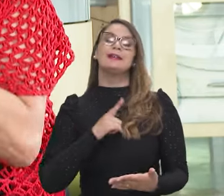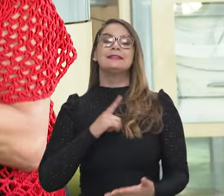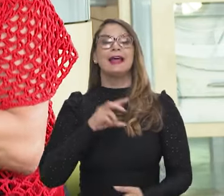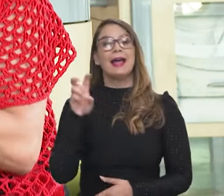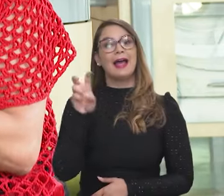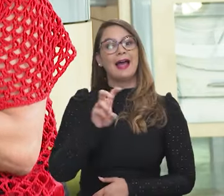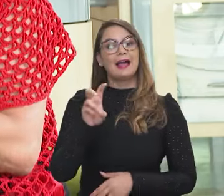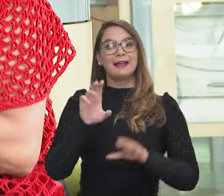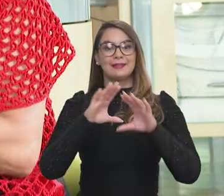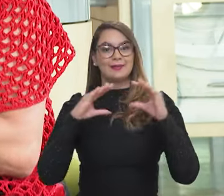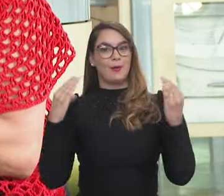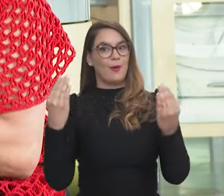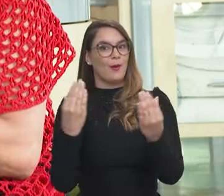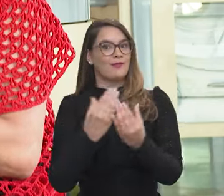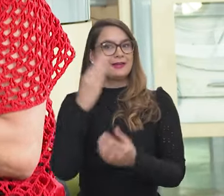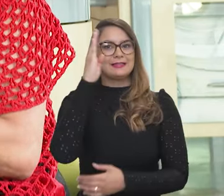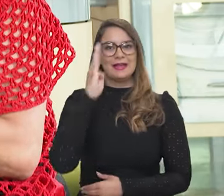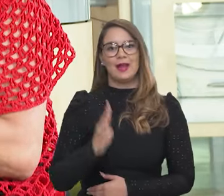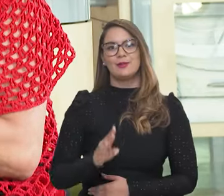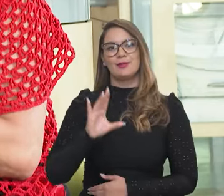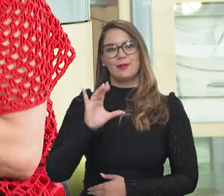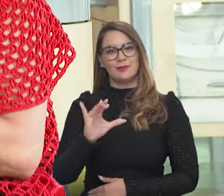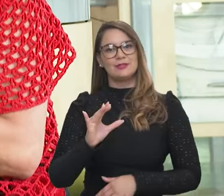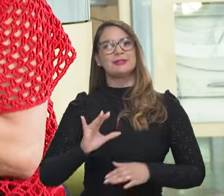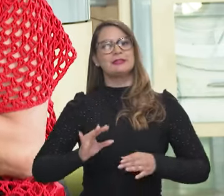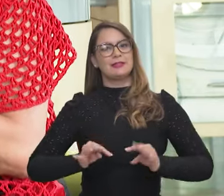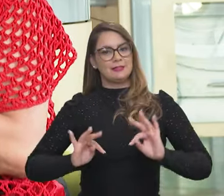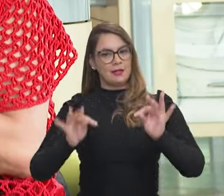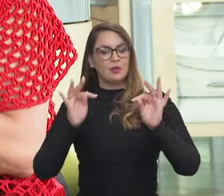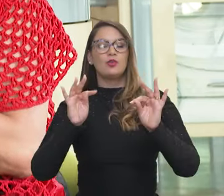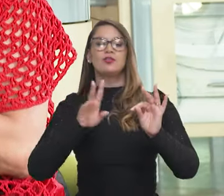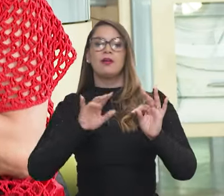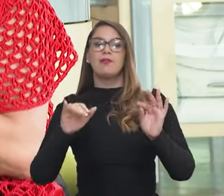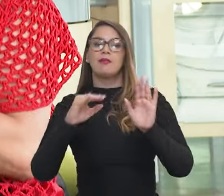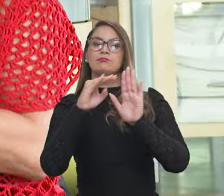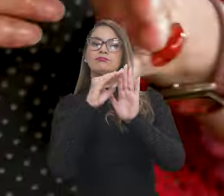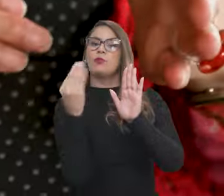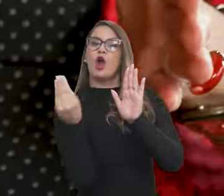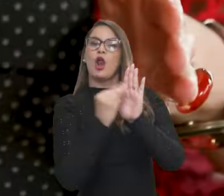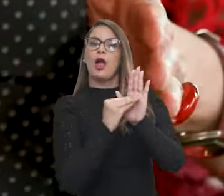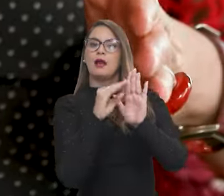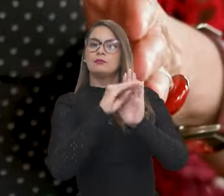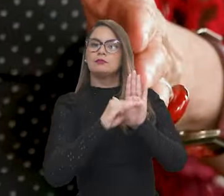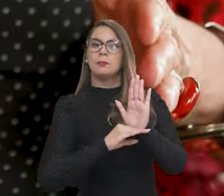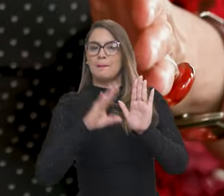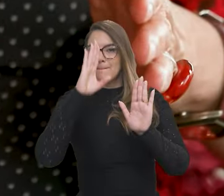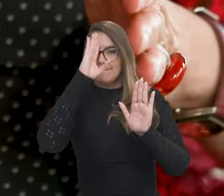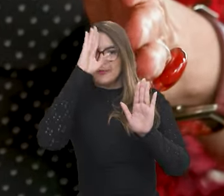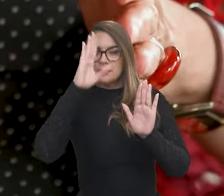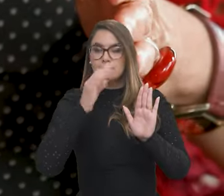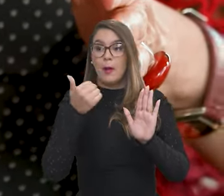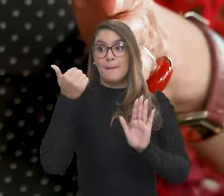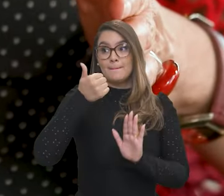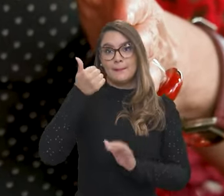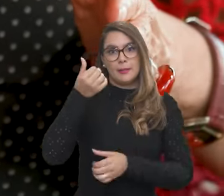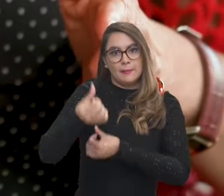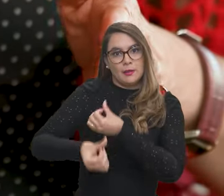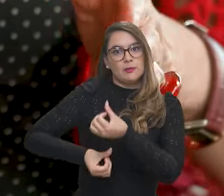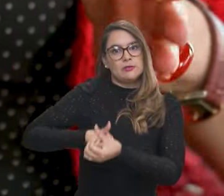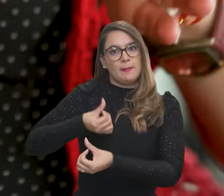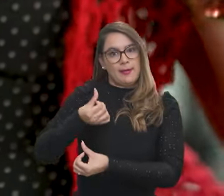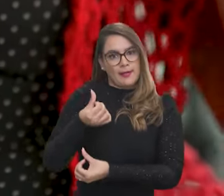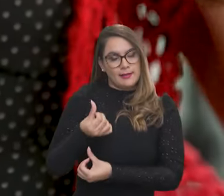realizar a quinta conferência nacional de ciência e tecnologia, que vai definir quais são as prioridades. Vai ser no primeiro